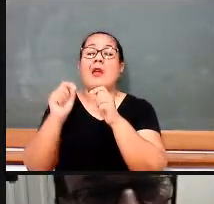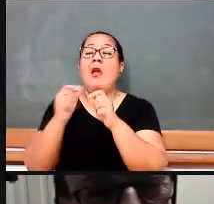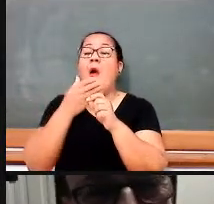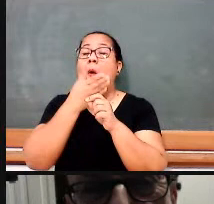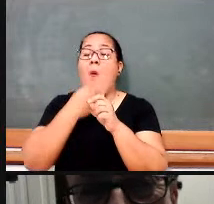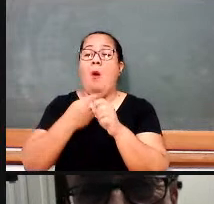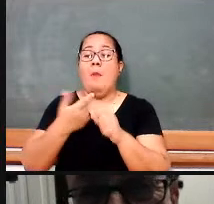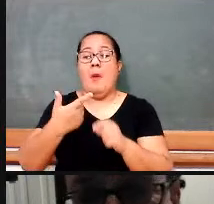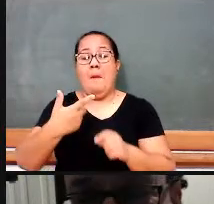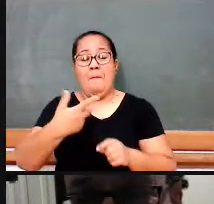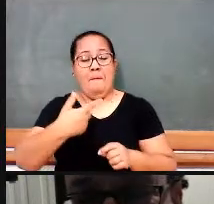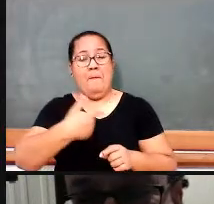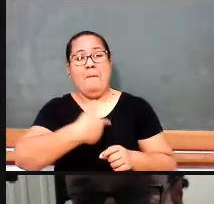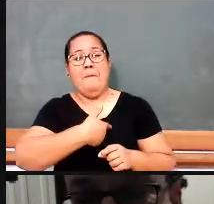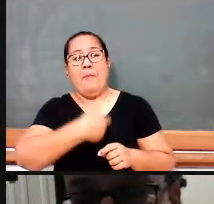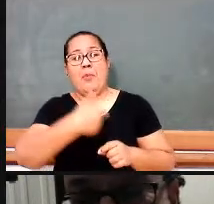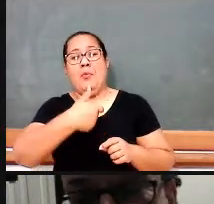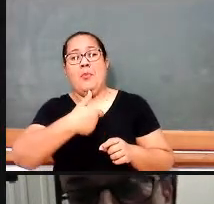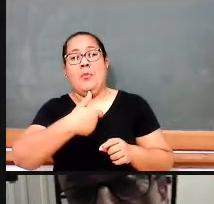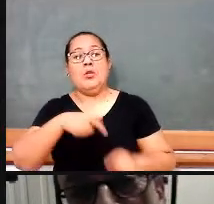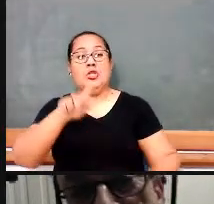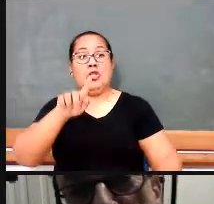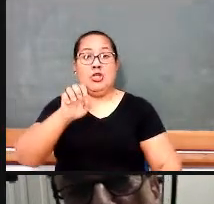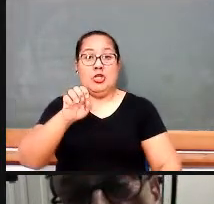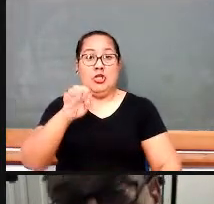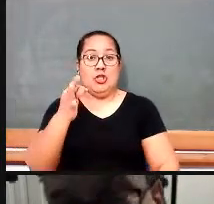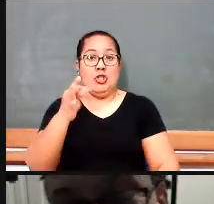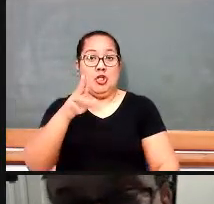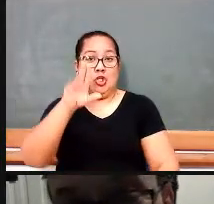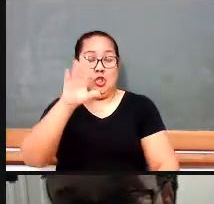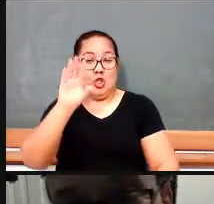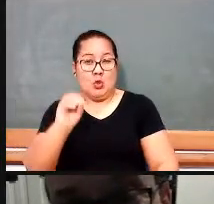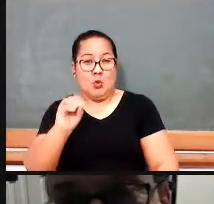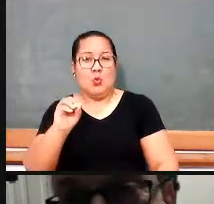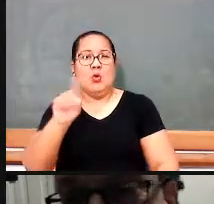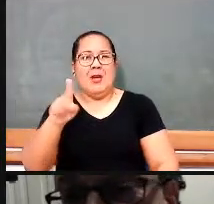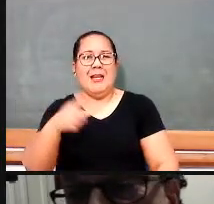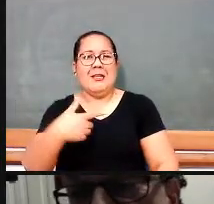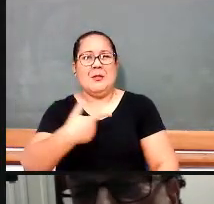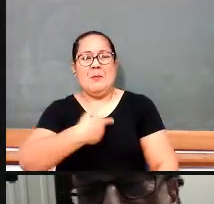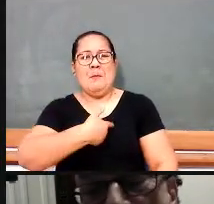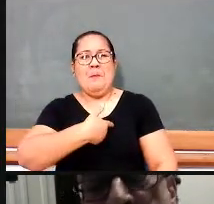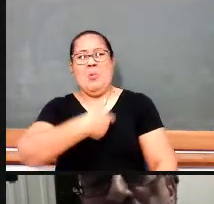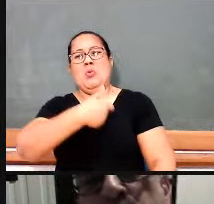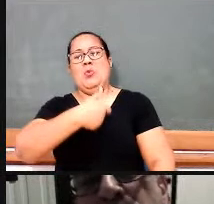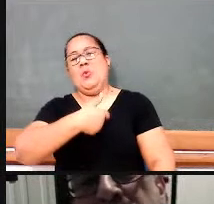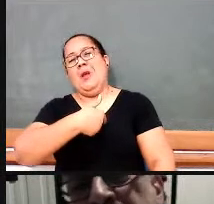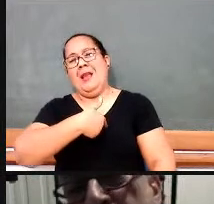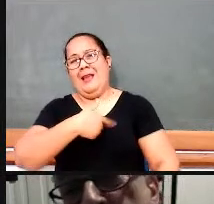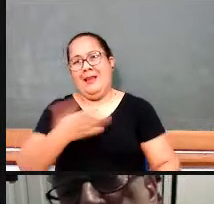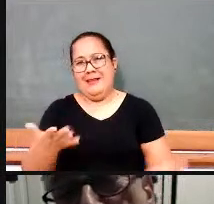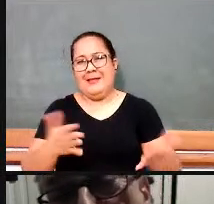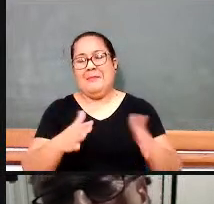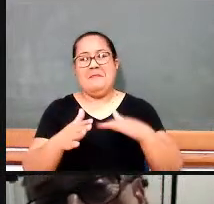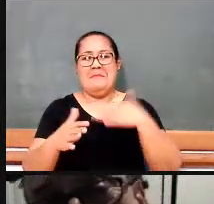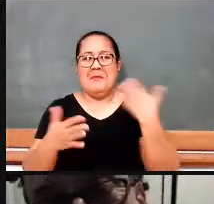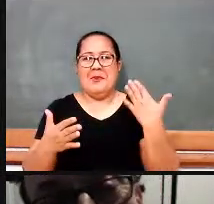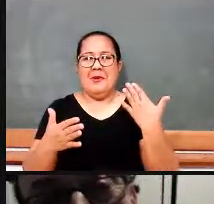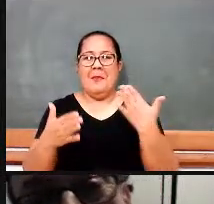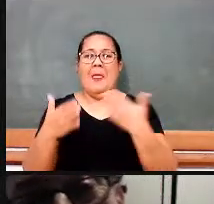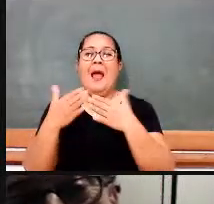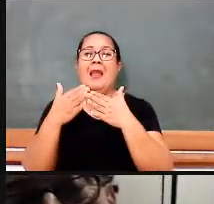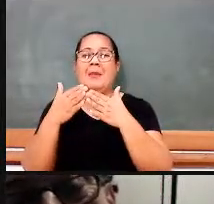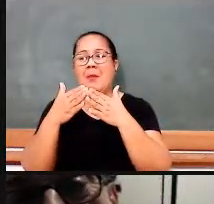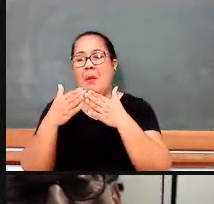presidente Getúlio Vargas. Depois a gente tem o golpe militar em 1964, e depois a gente tem o período de